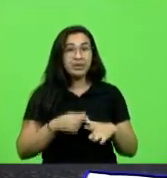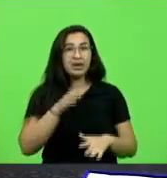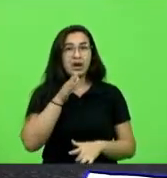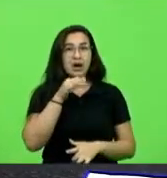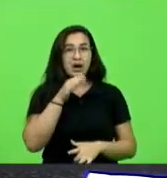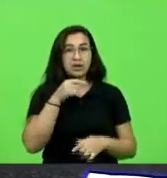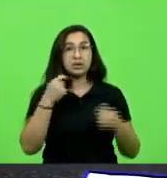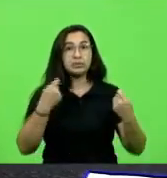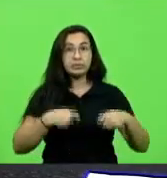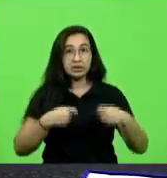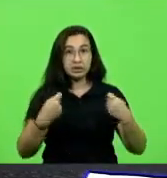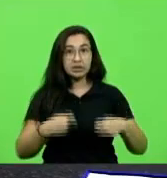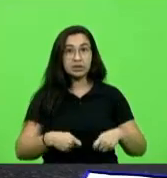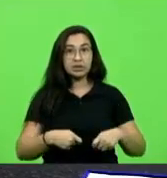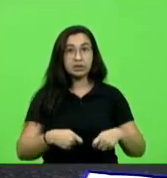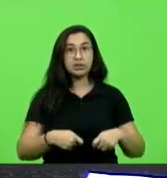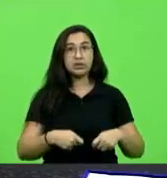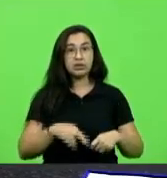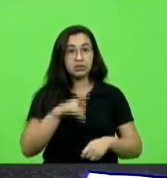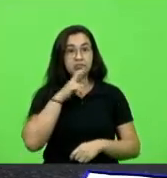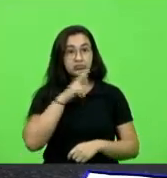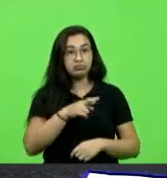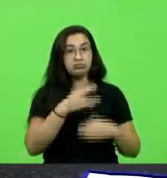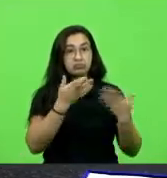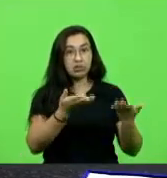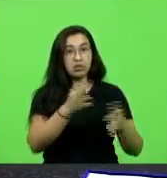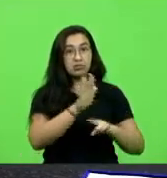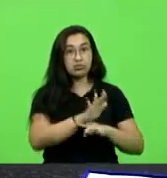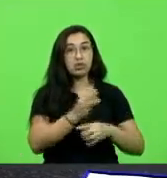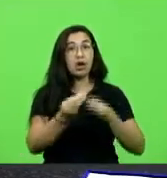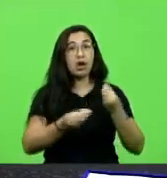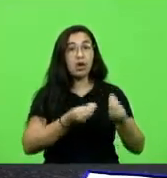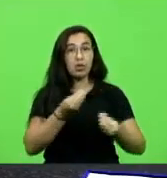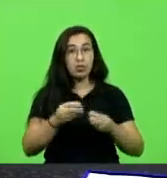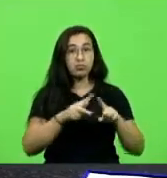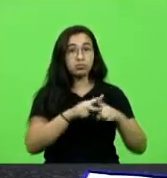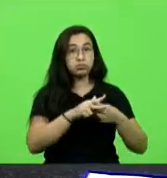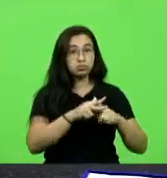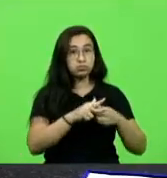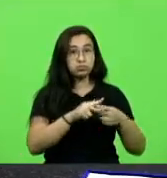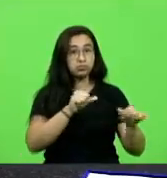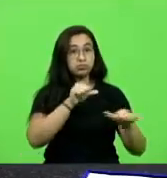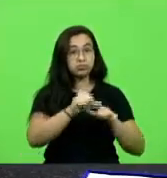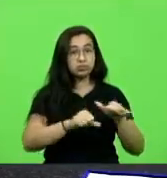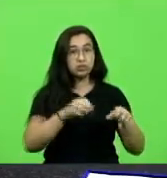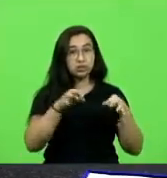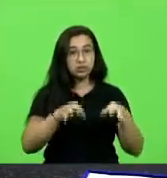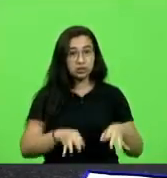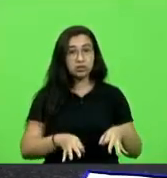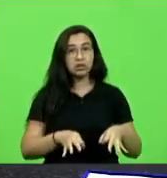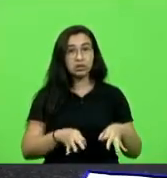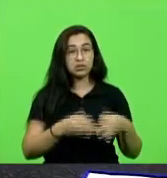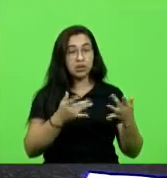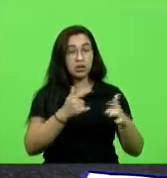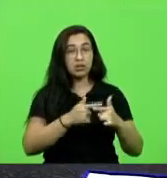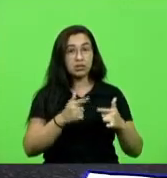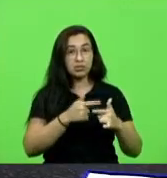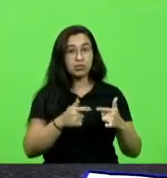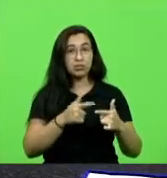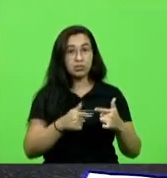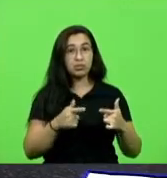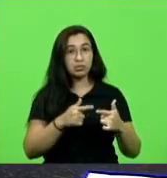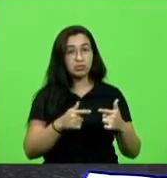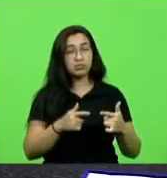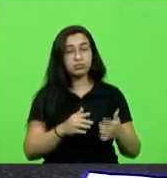deputado Von Ney Weber dar uma resposta rápida que é atender essas famílias e que é resolver o problema que está lá colocado